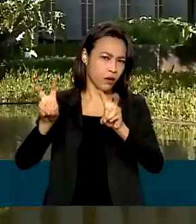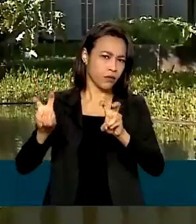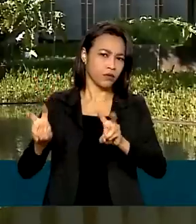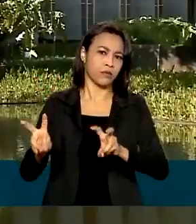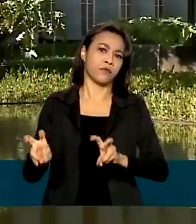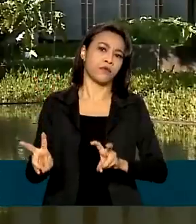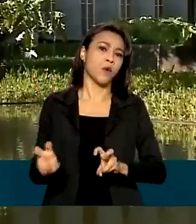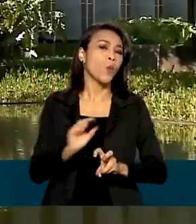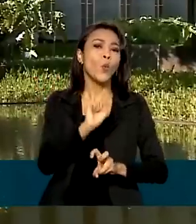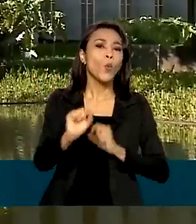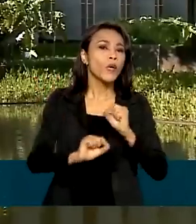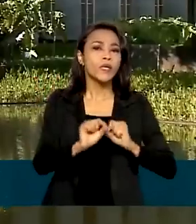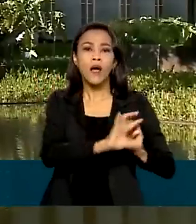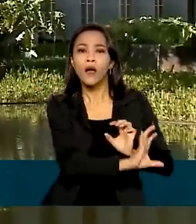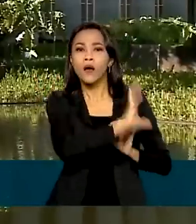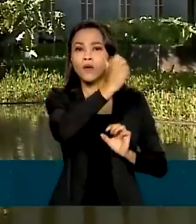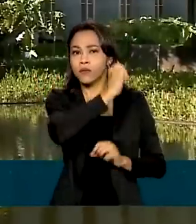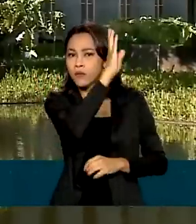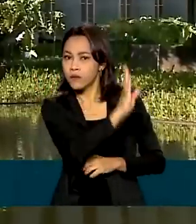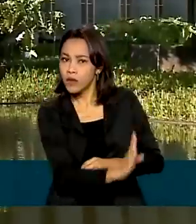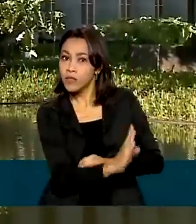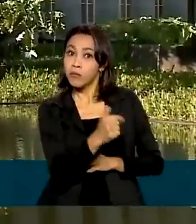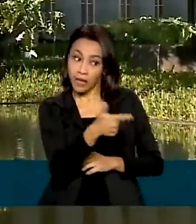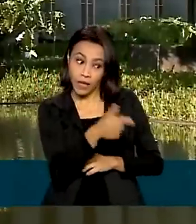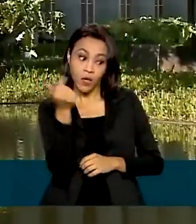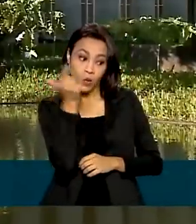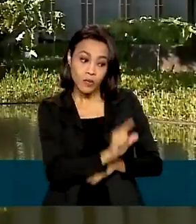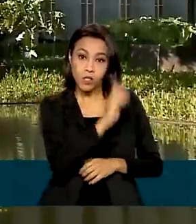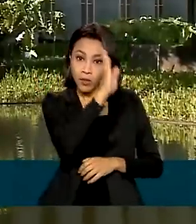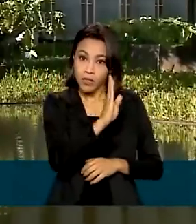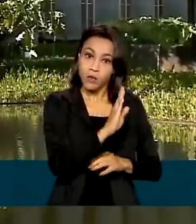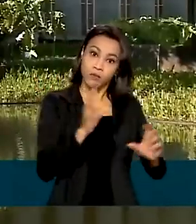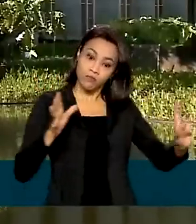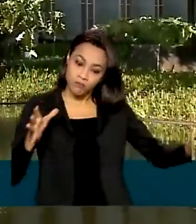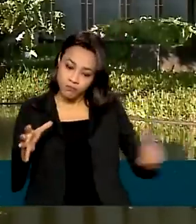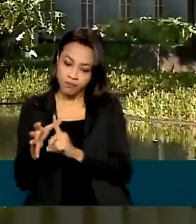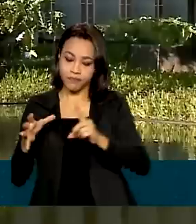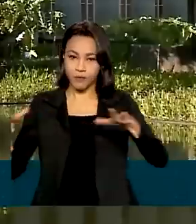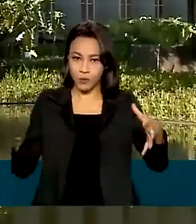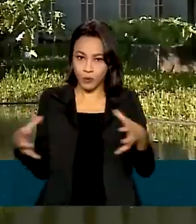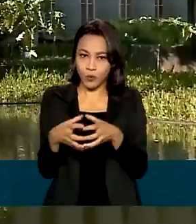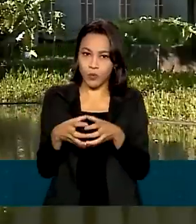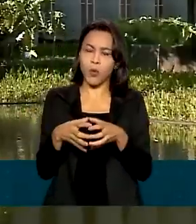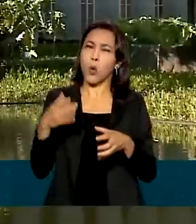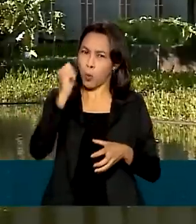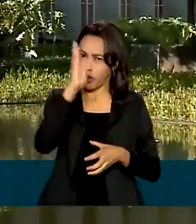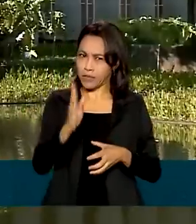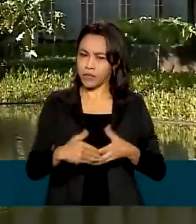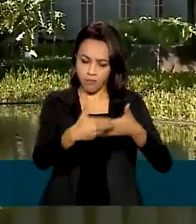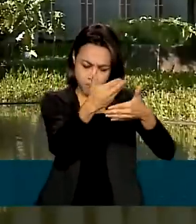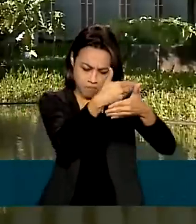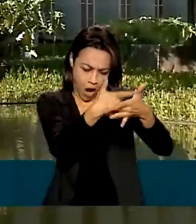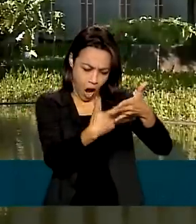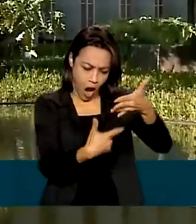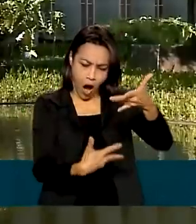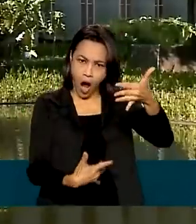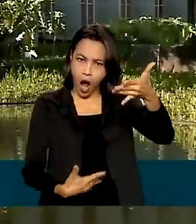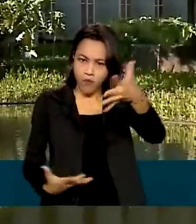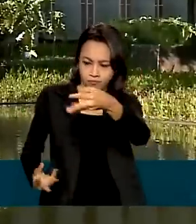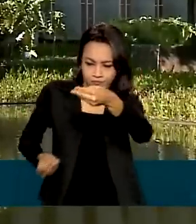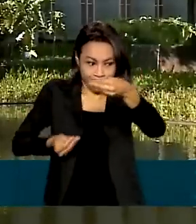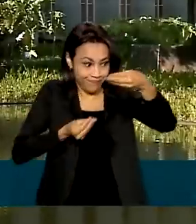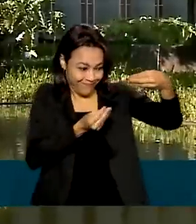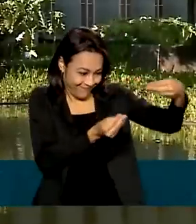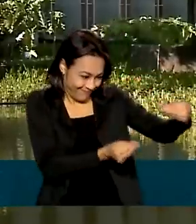desenvolvidas no Brasil pelo Brasil para adesão ao grupo. No início deste mês, o Brasil recebeu um roteiro de acesso da OCDE, que